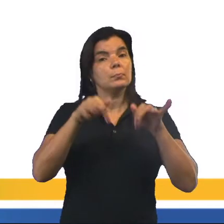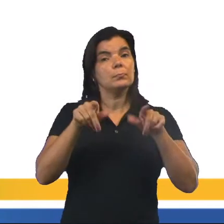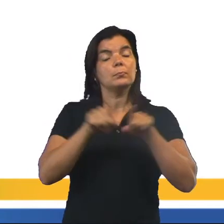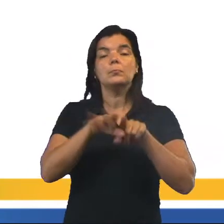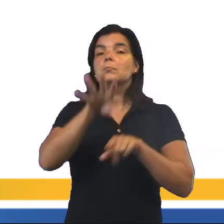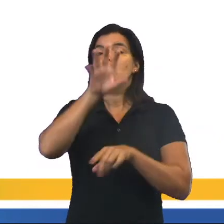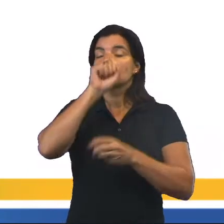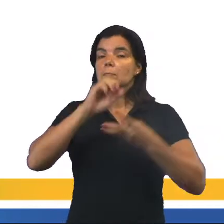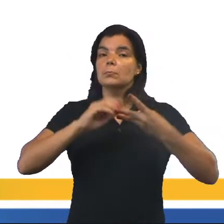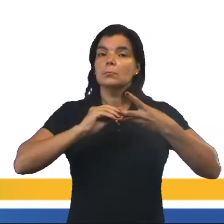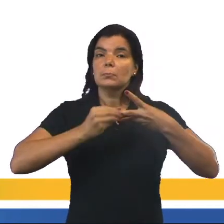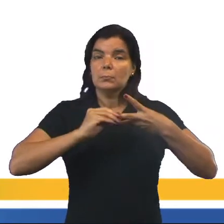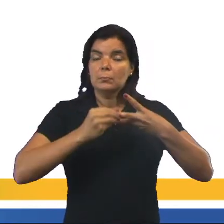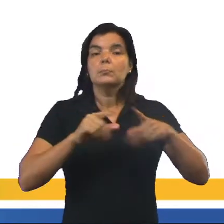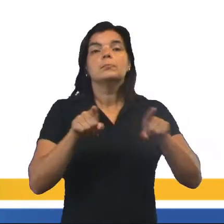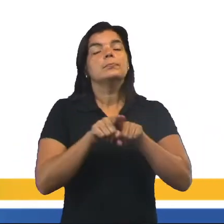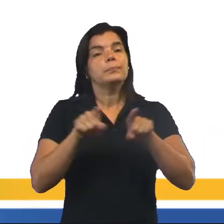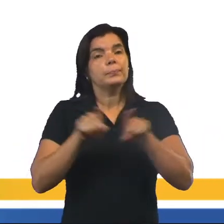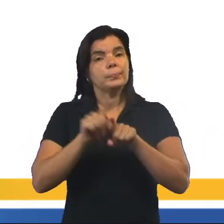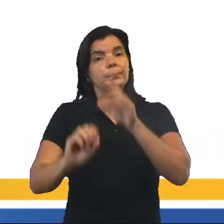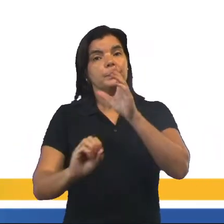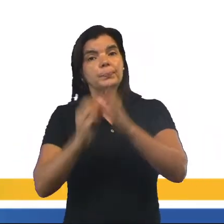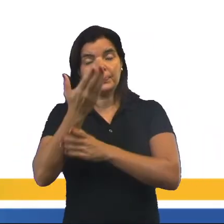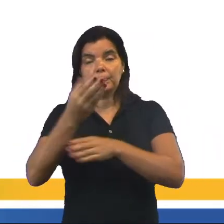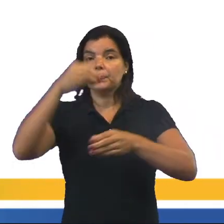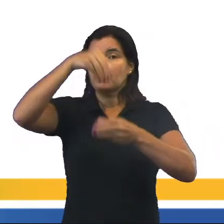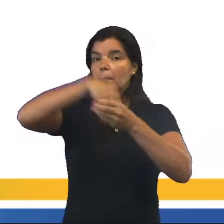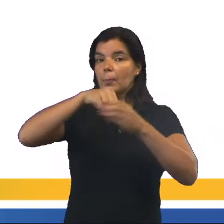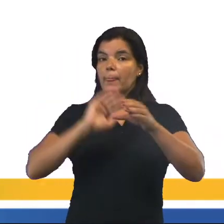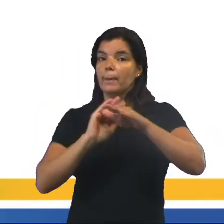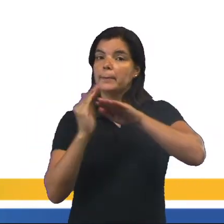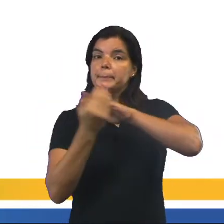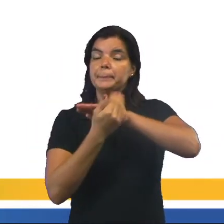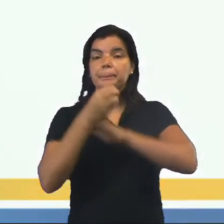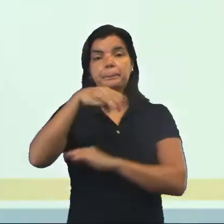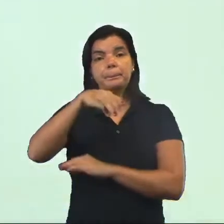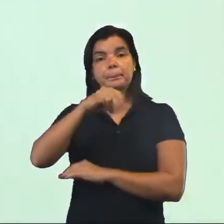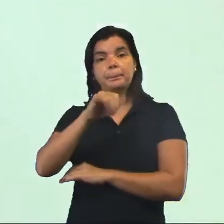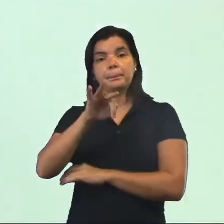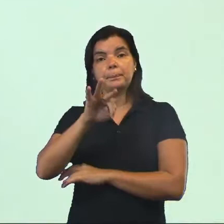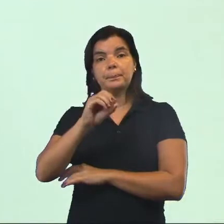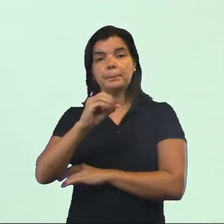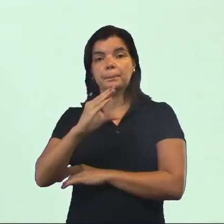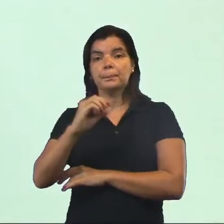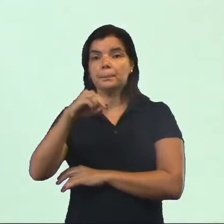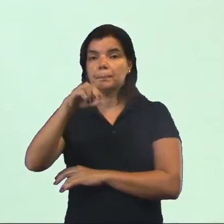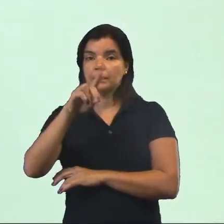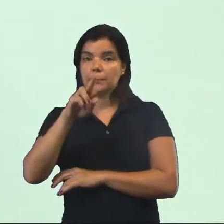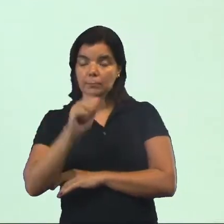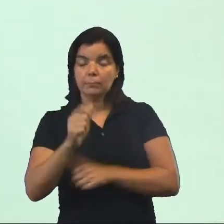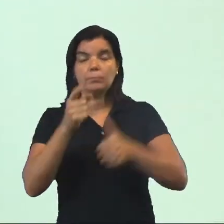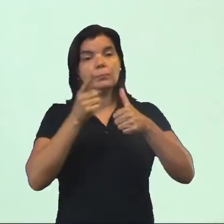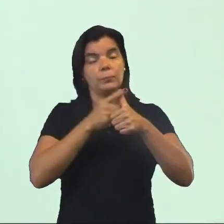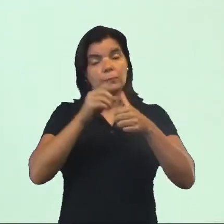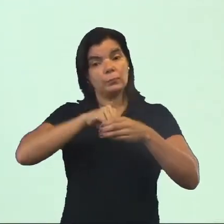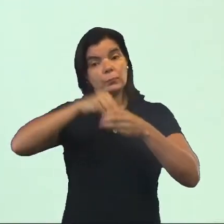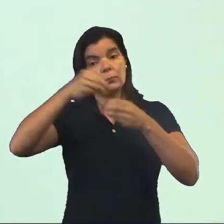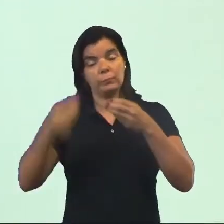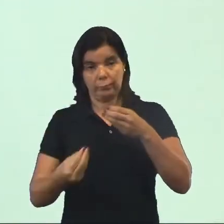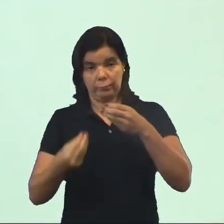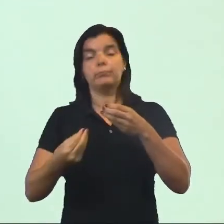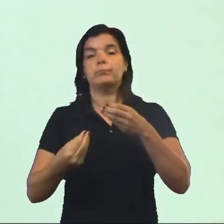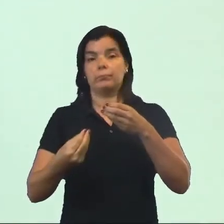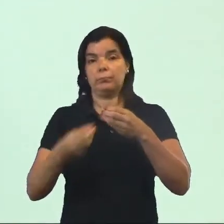etapa da respiração celular. Ela também ocorre na mitocôndria. Então, vejam. Primeira etapa acontece fora da